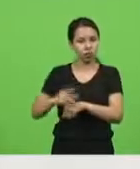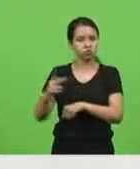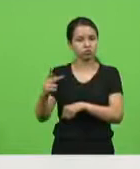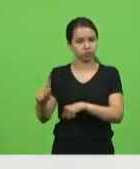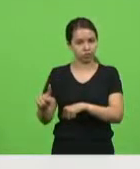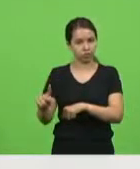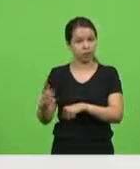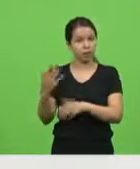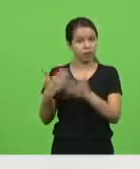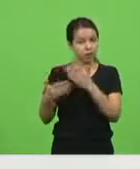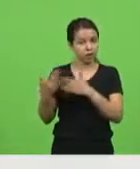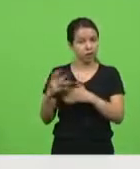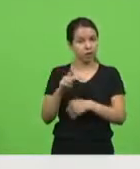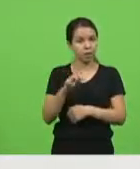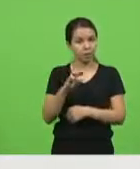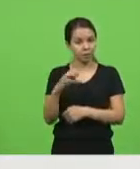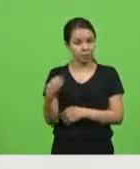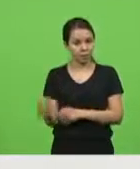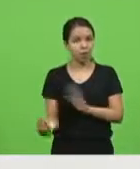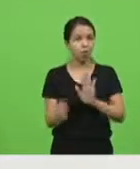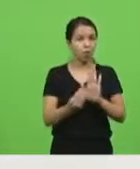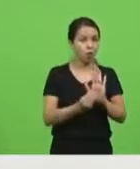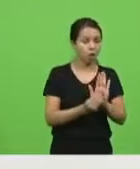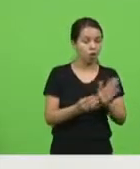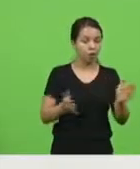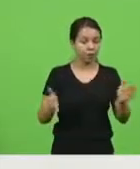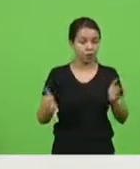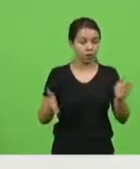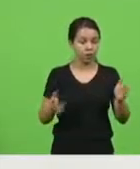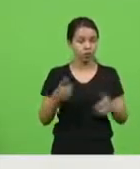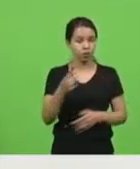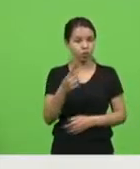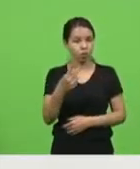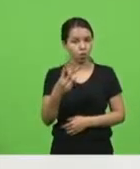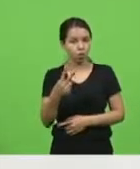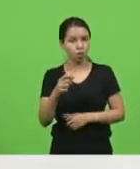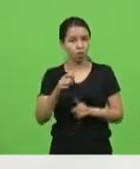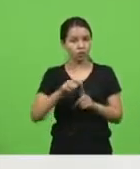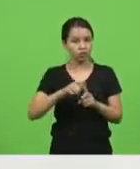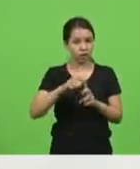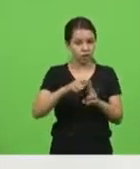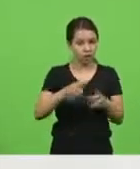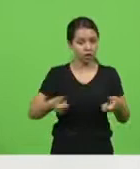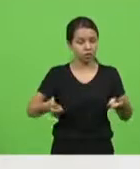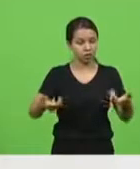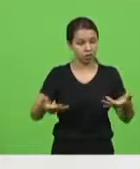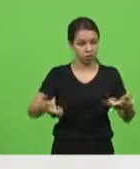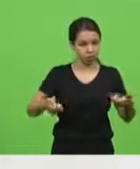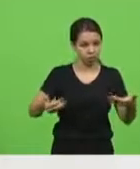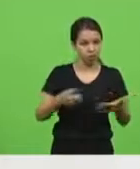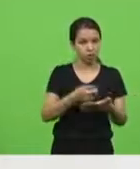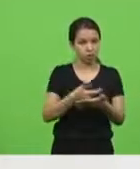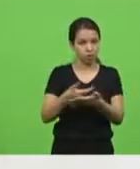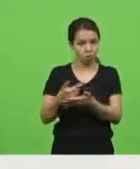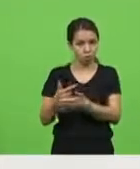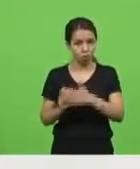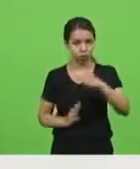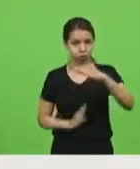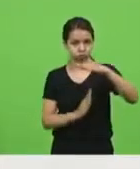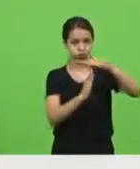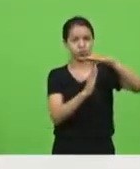que, quando apurada no período de 12 meses, a relação entre as despesas correntes e as receitas correntes atingia ao menos